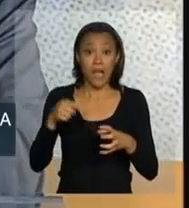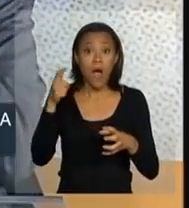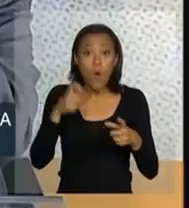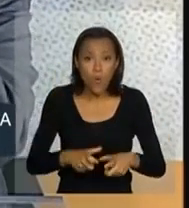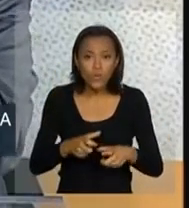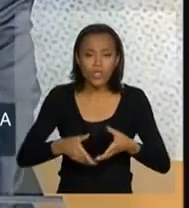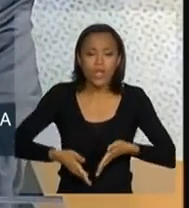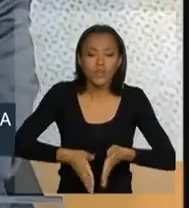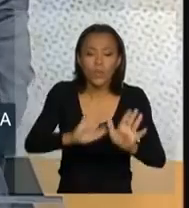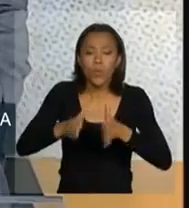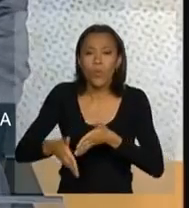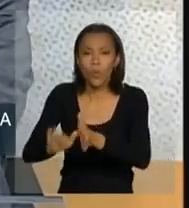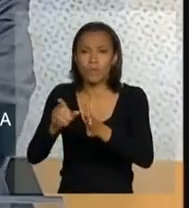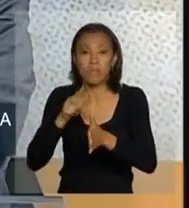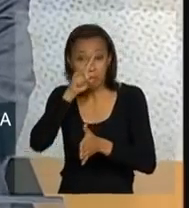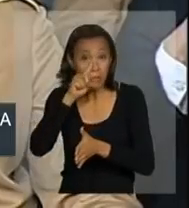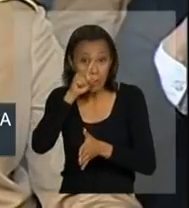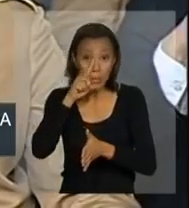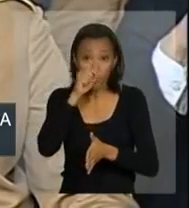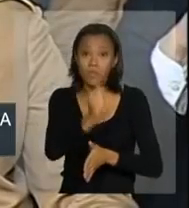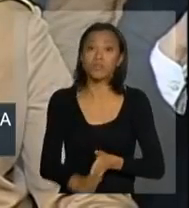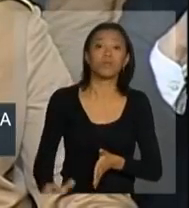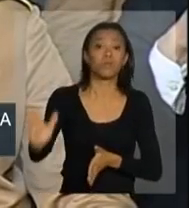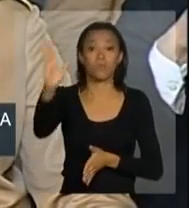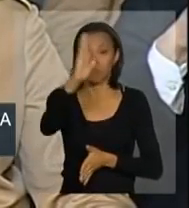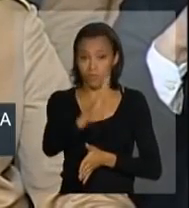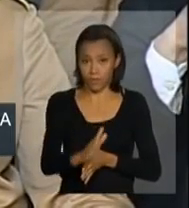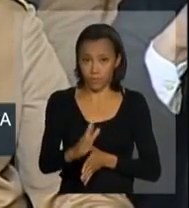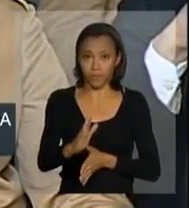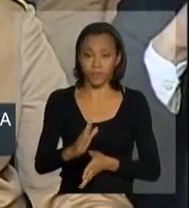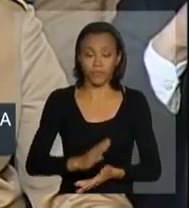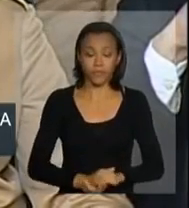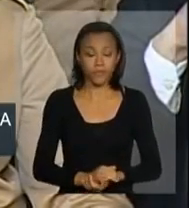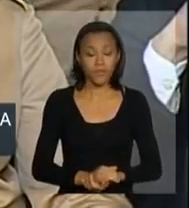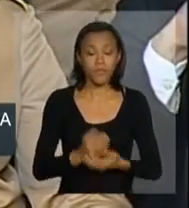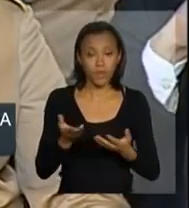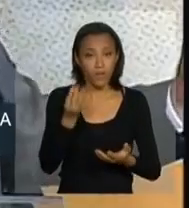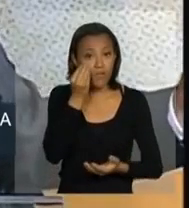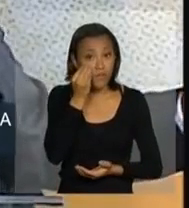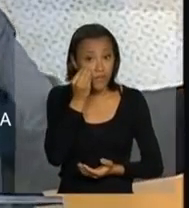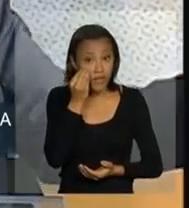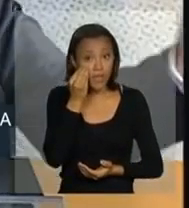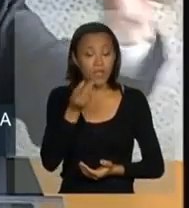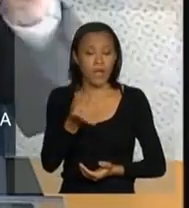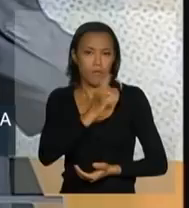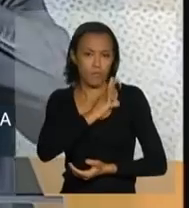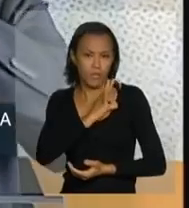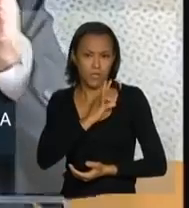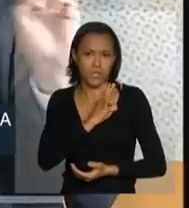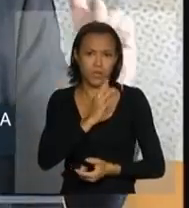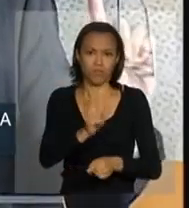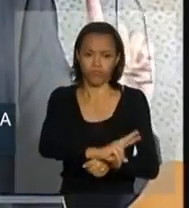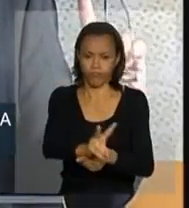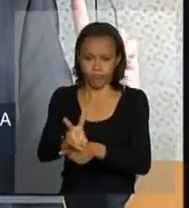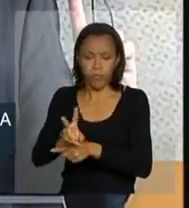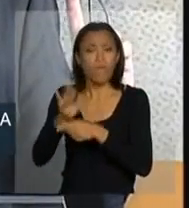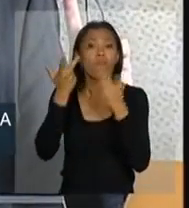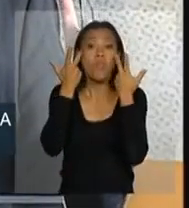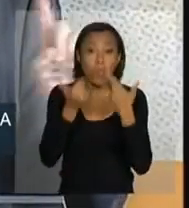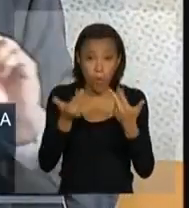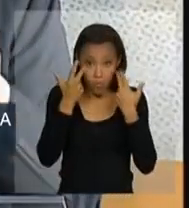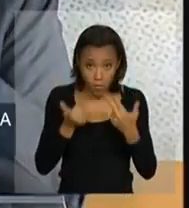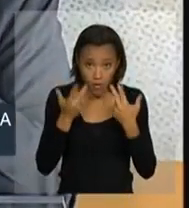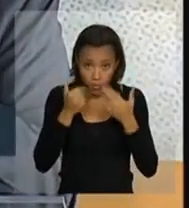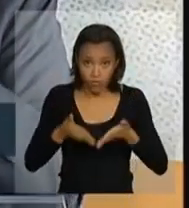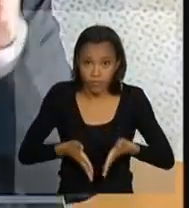críticos das rodovias federais. Vejam, o policiamento será normal nas rodovias,